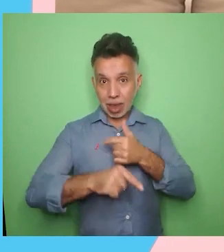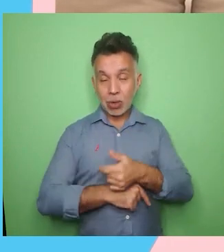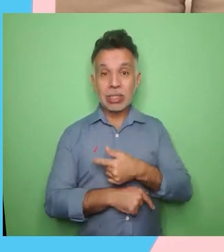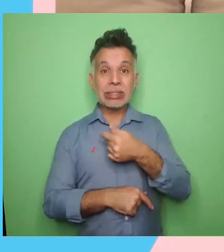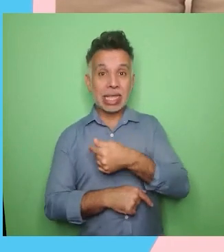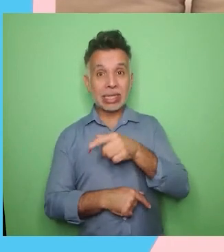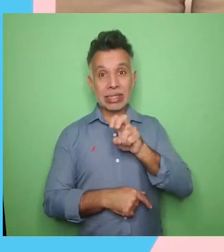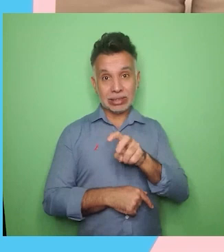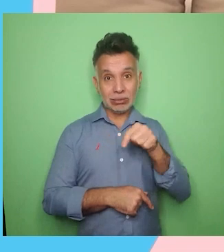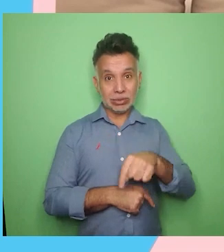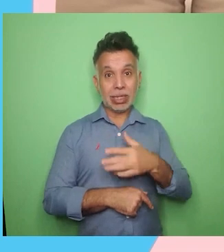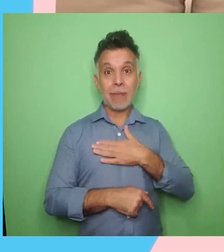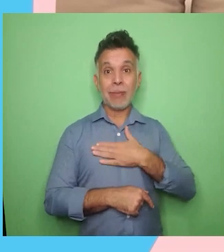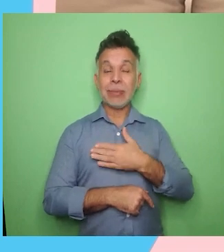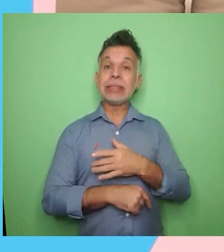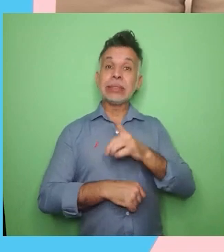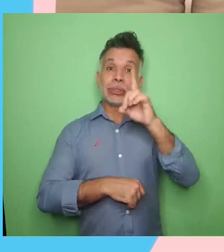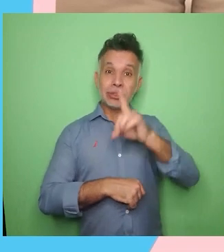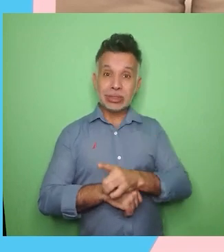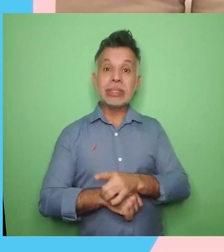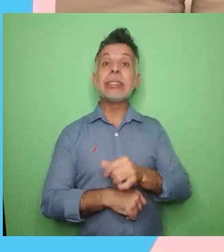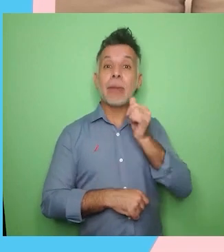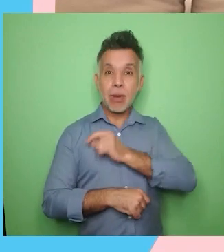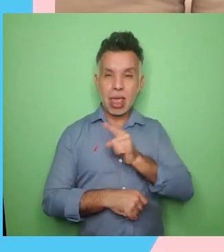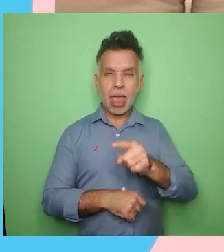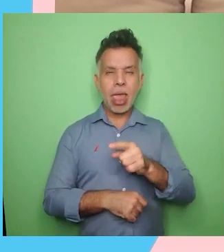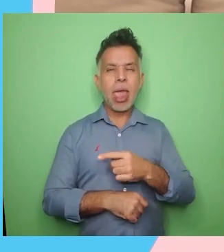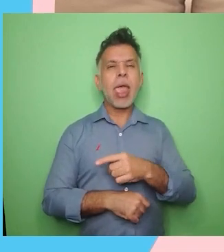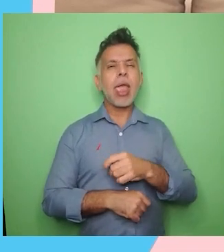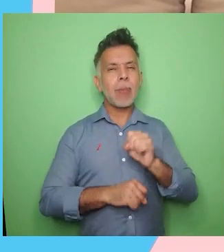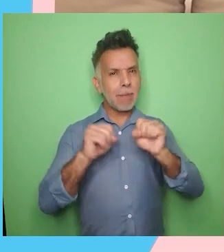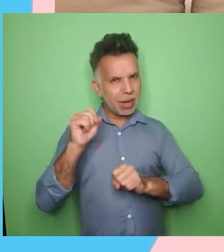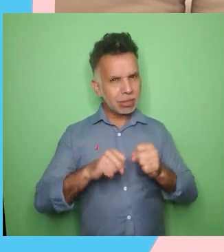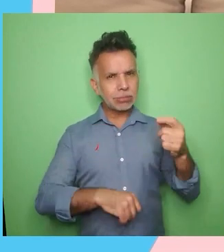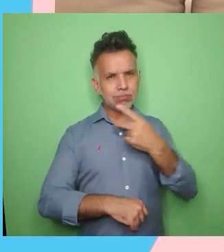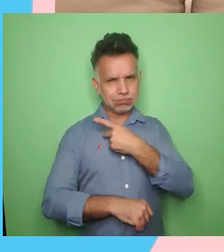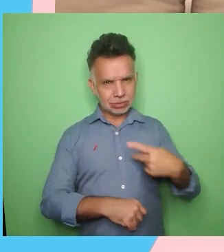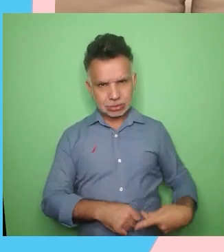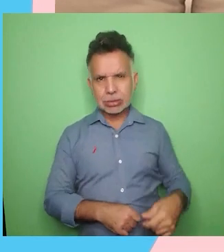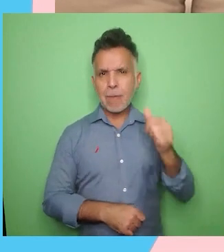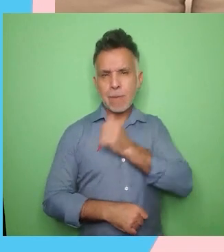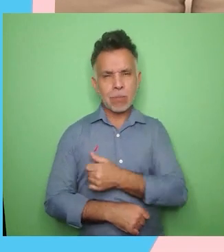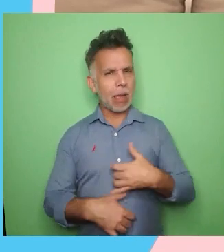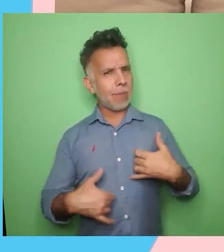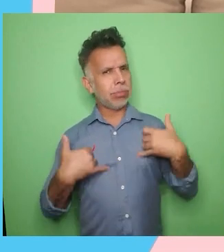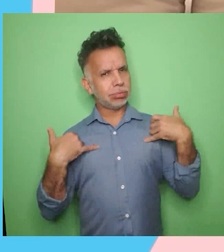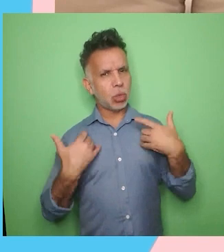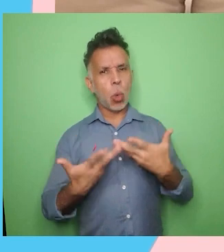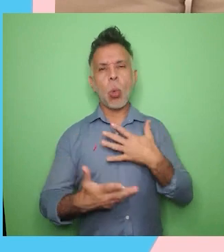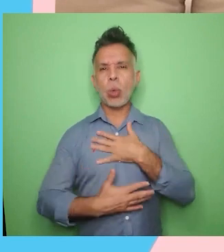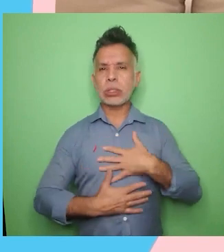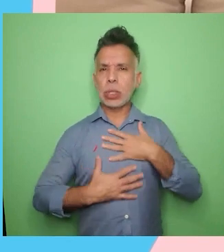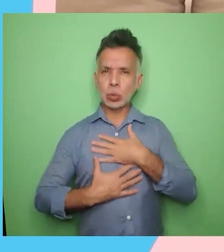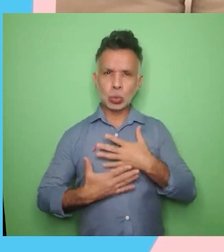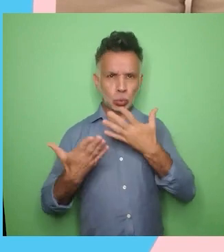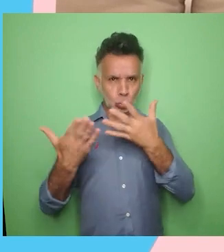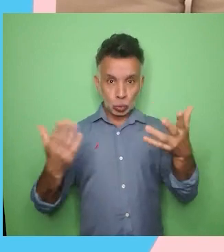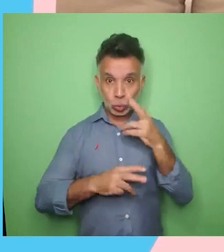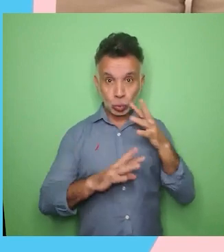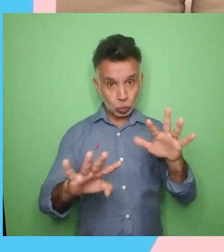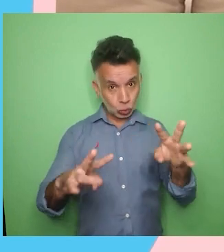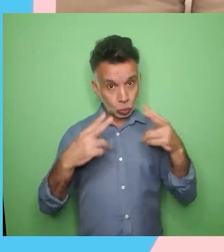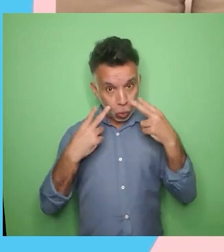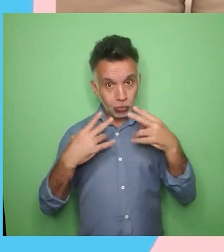por mulher, muito orgulho. Gostaria que todos, todos que estão ouvindo esse vídeo, comecem a pensar em diversidade, equidade